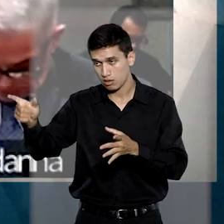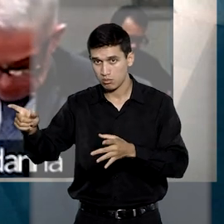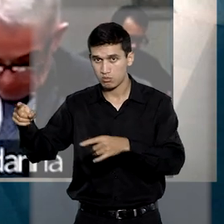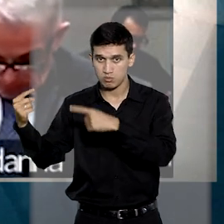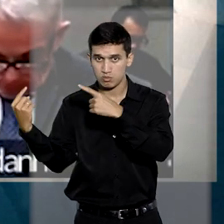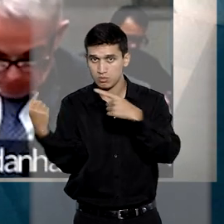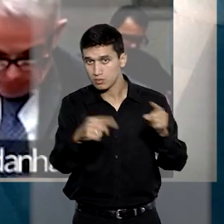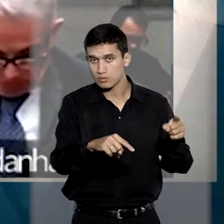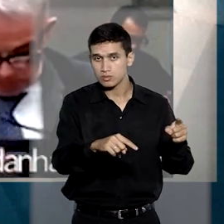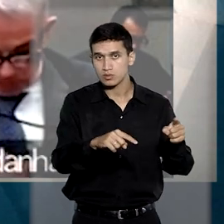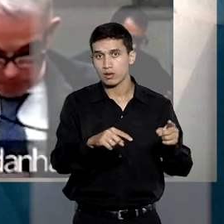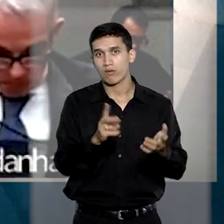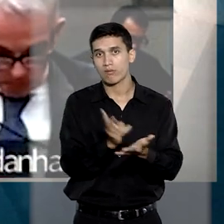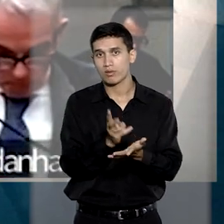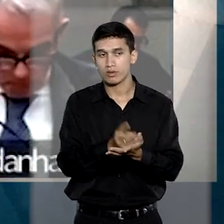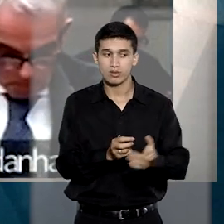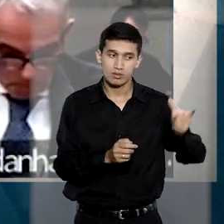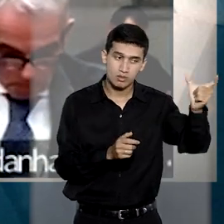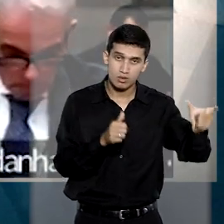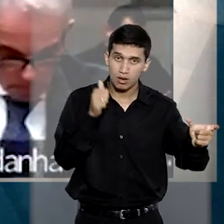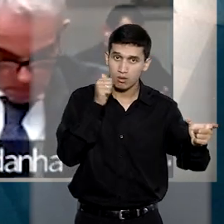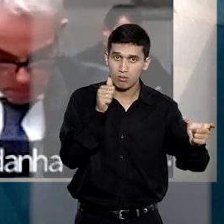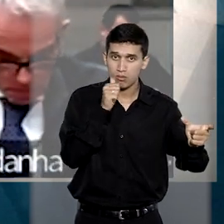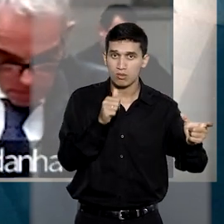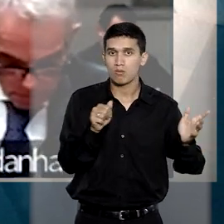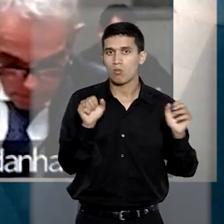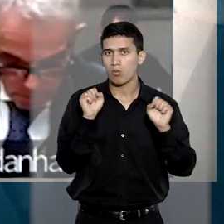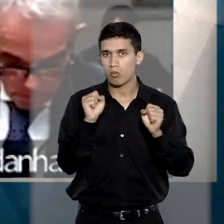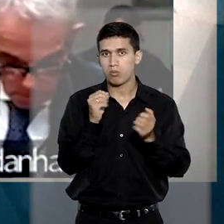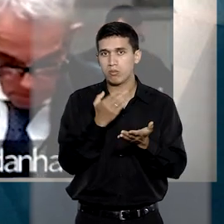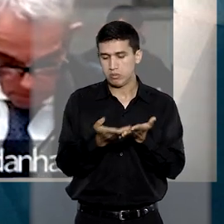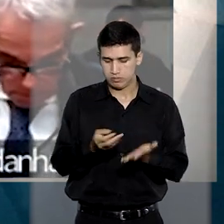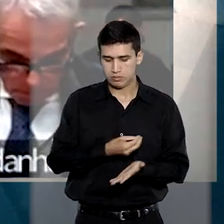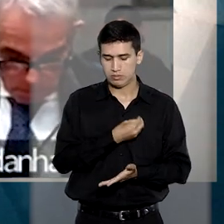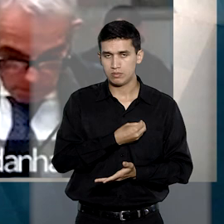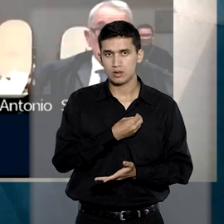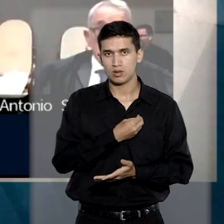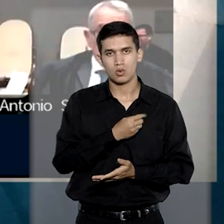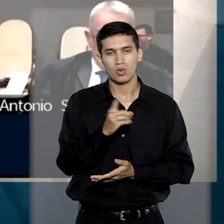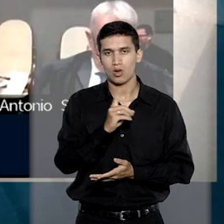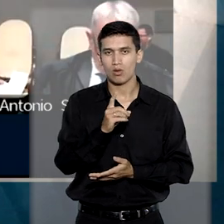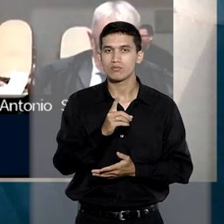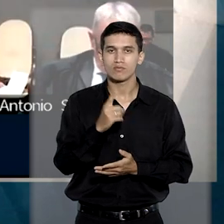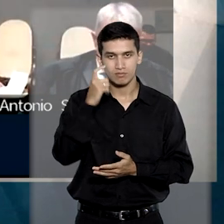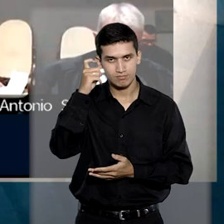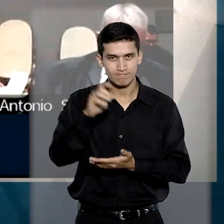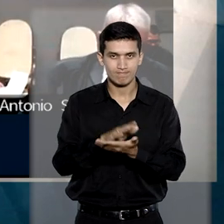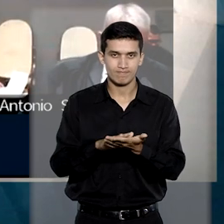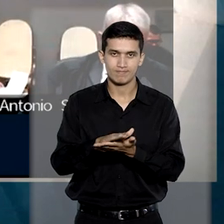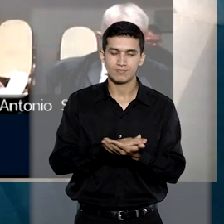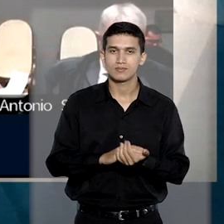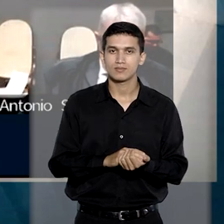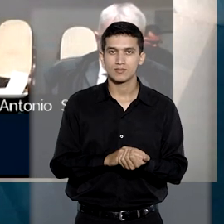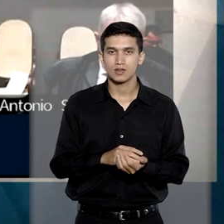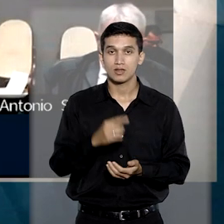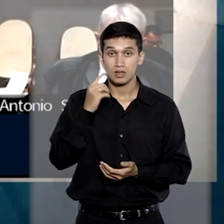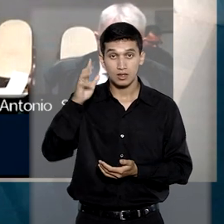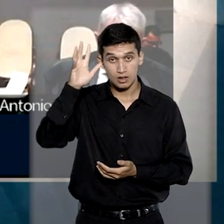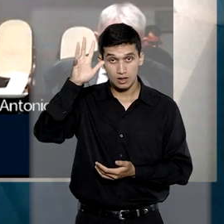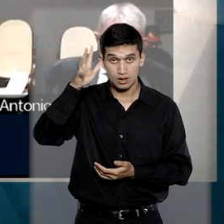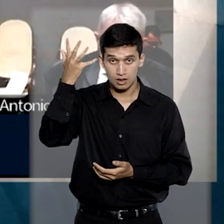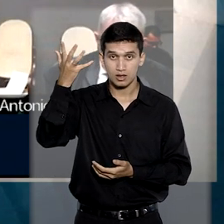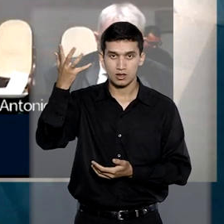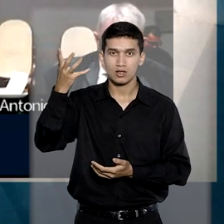agente enquanto existir risco ao direito da mulher de viver sem violência. Em decisão unânime, a terceira sessão